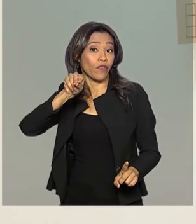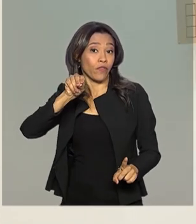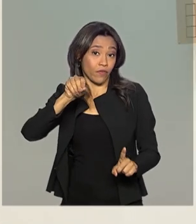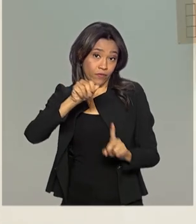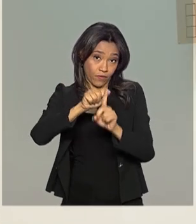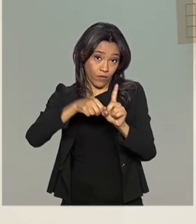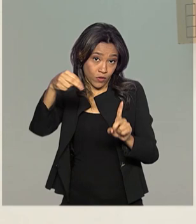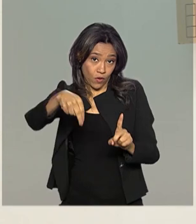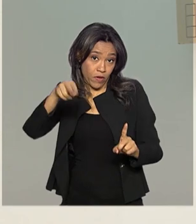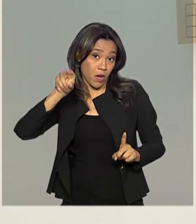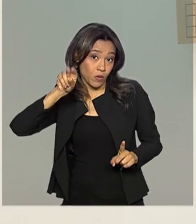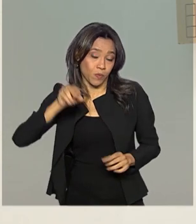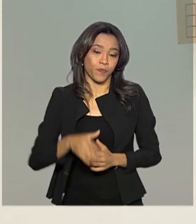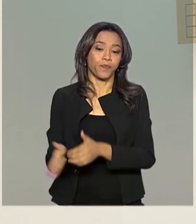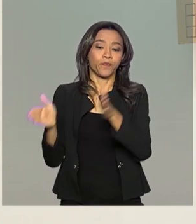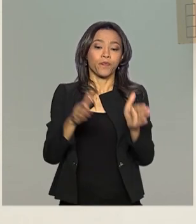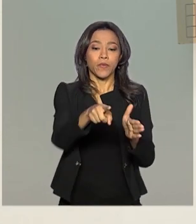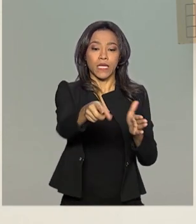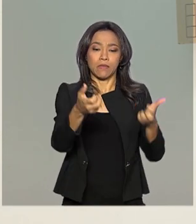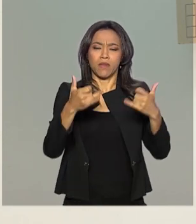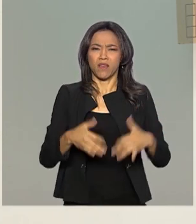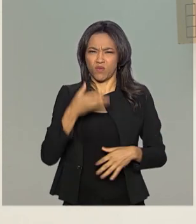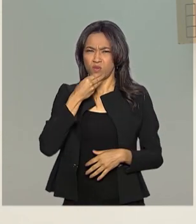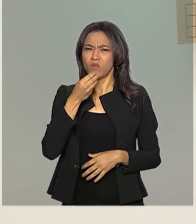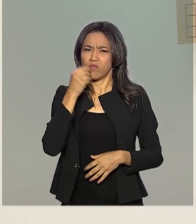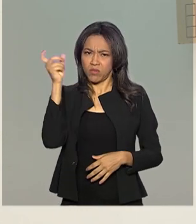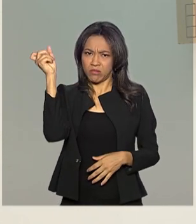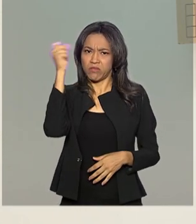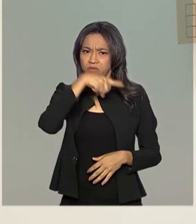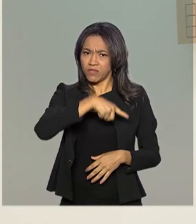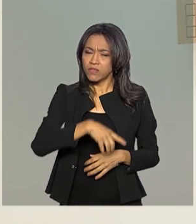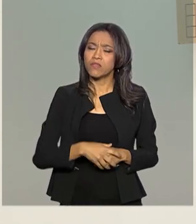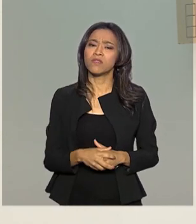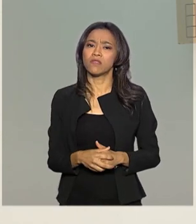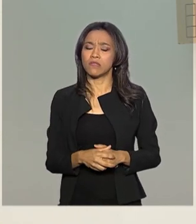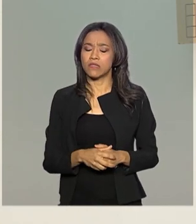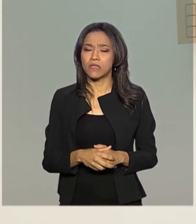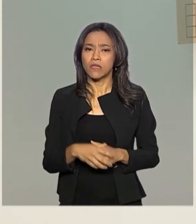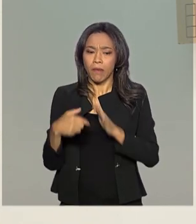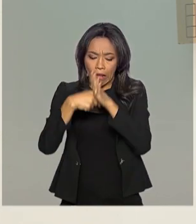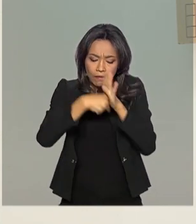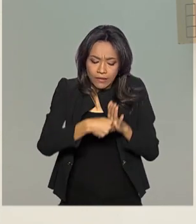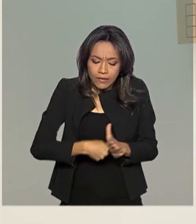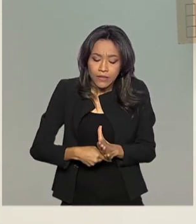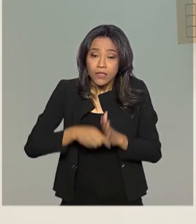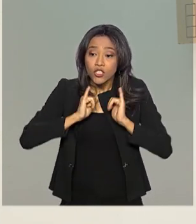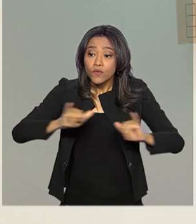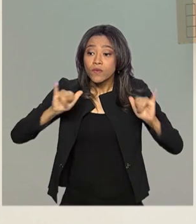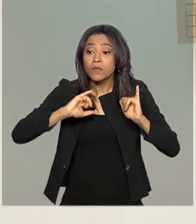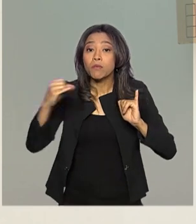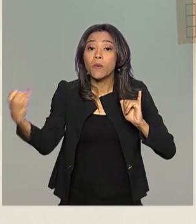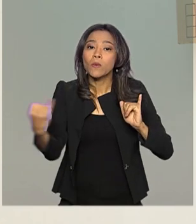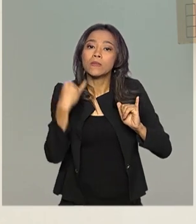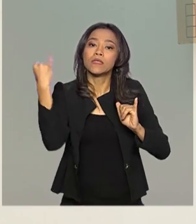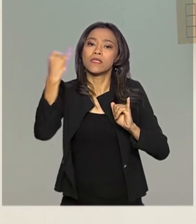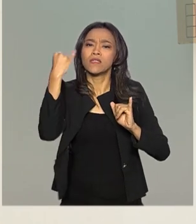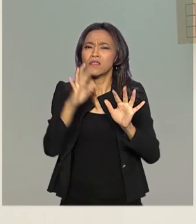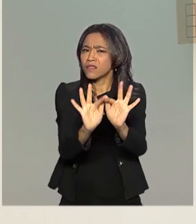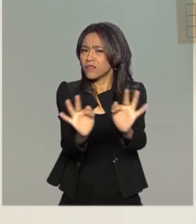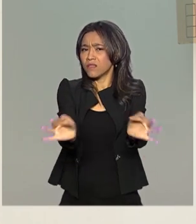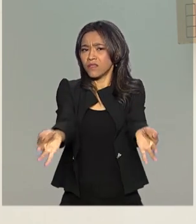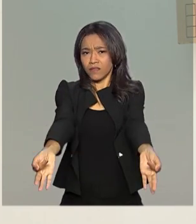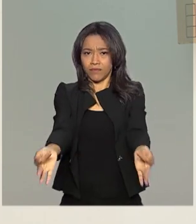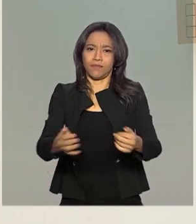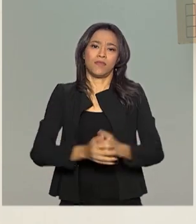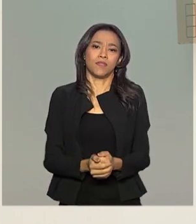principalmente os homens que são mais difíceis de fazer o rastreamento. Então, falar da importância do exame, da simplicidade